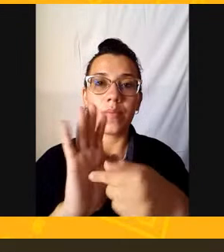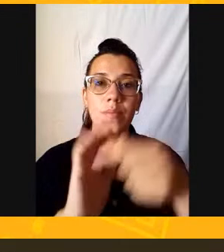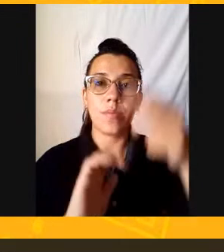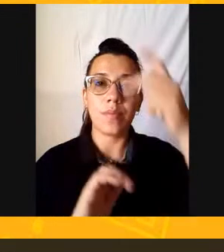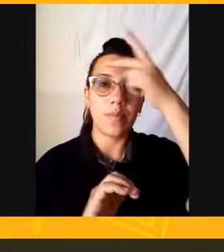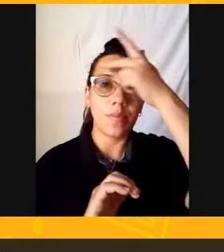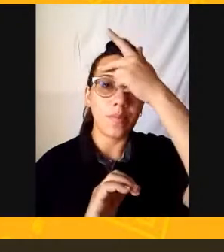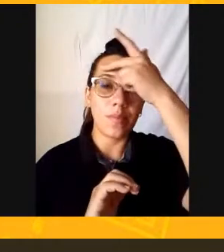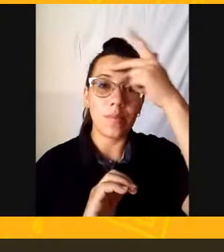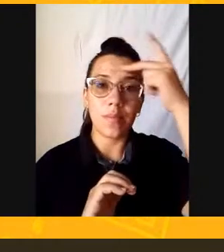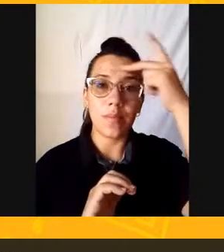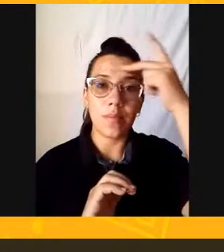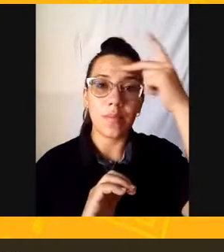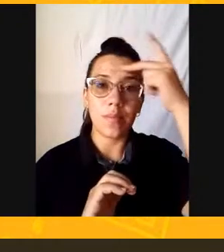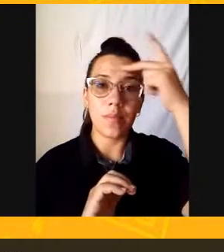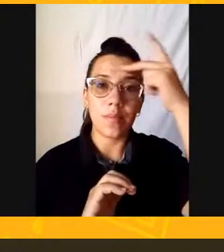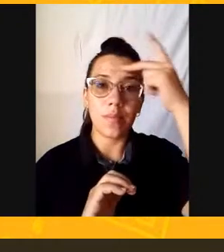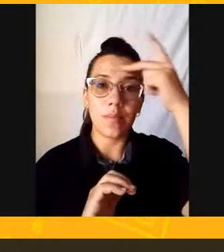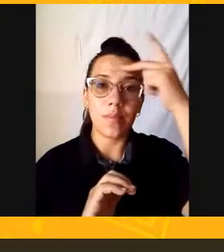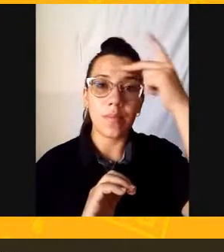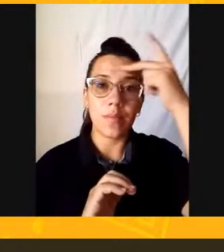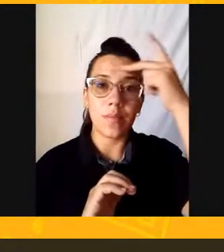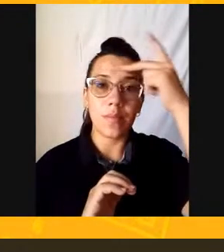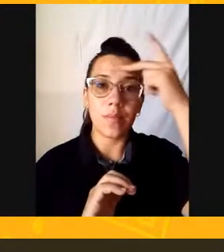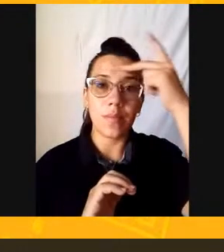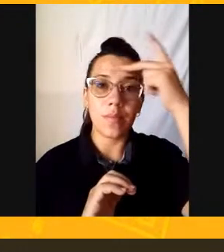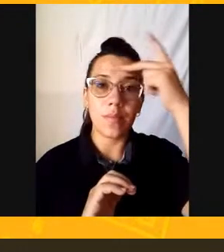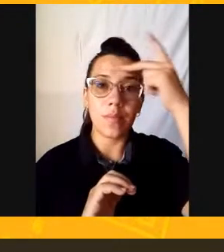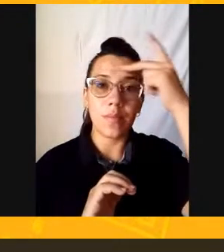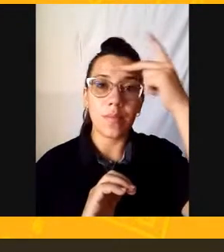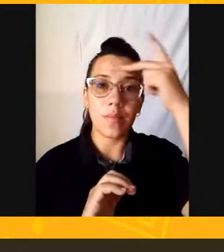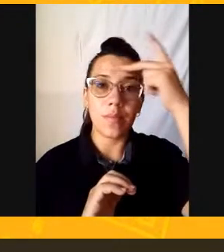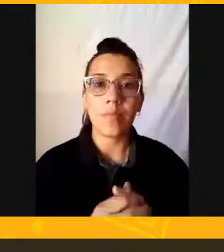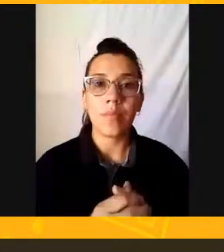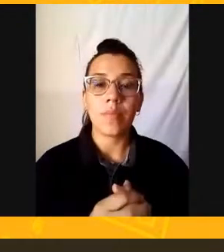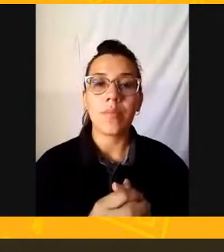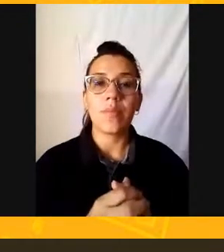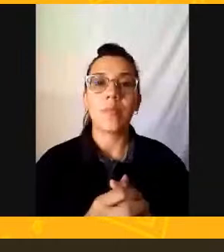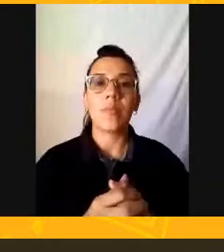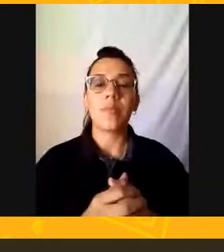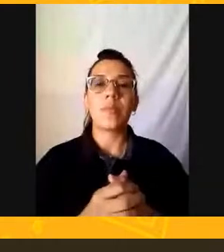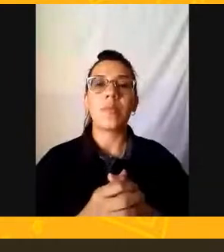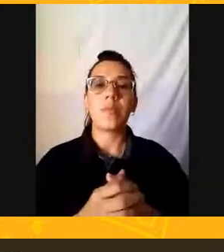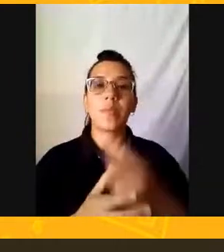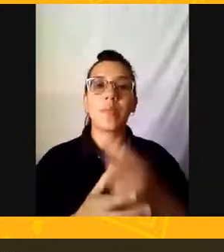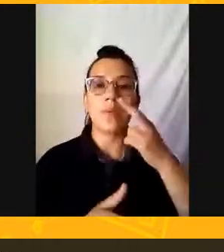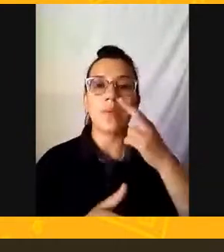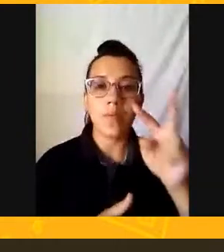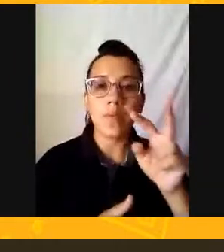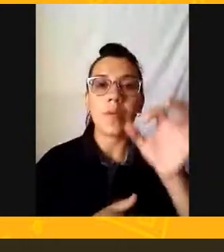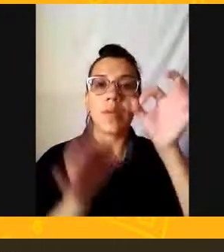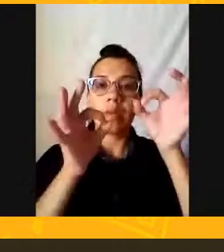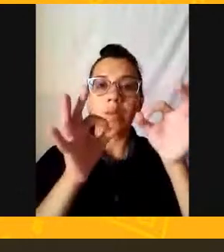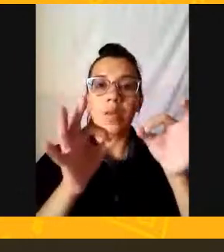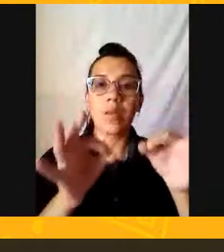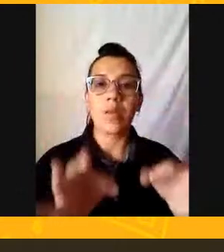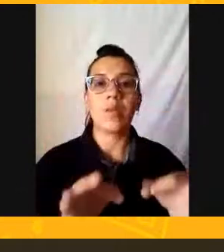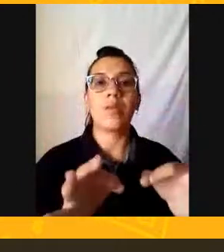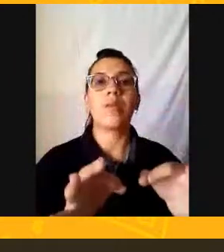conotativa É uma figura de linguagem Que bota A palavra Que coloca a palavra No sentido